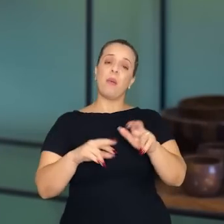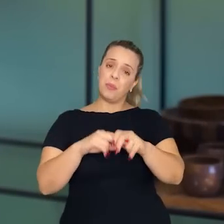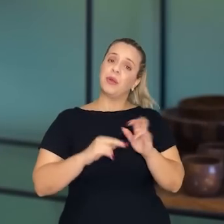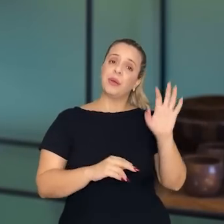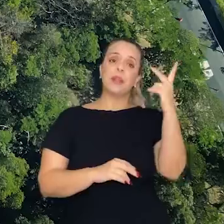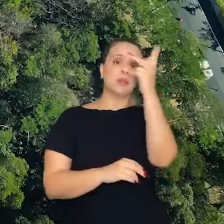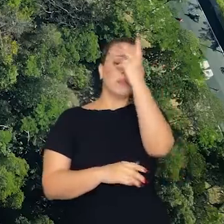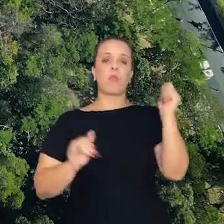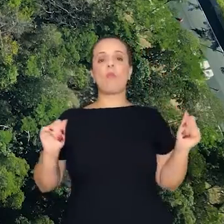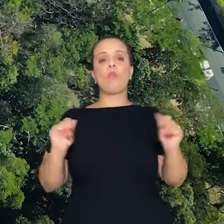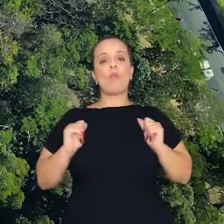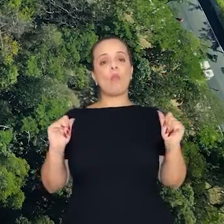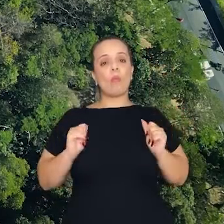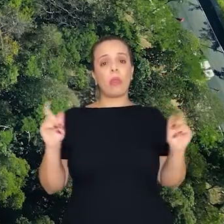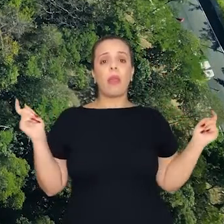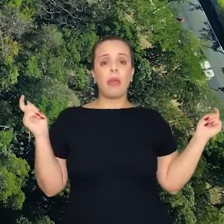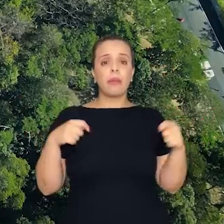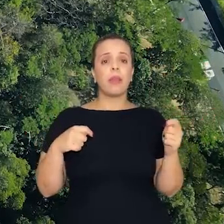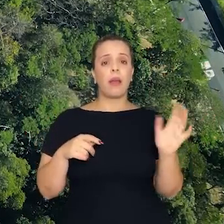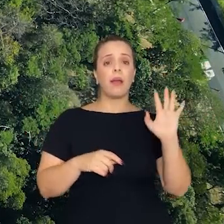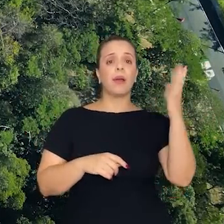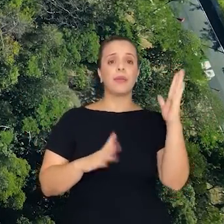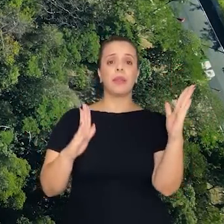que ela pode sumir.